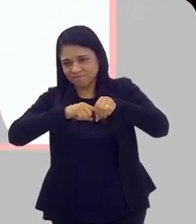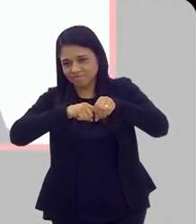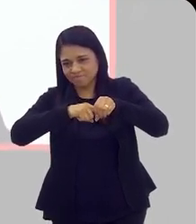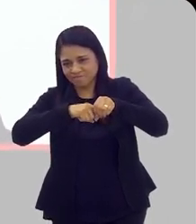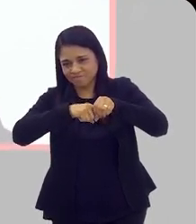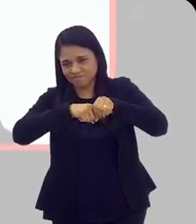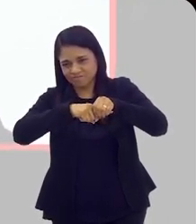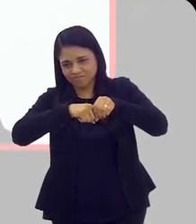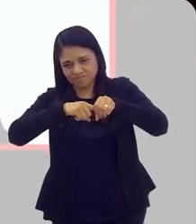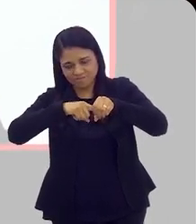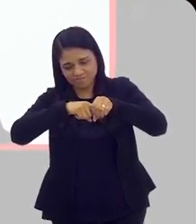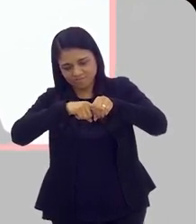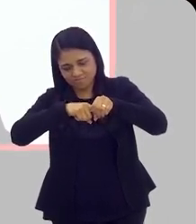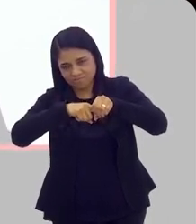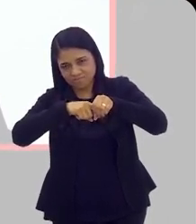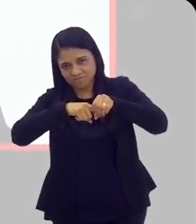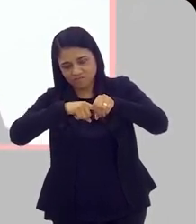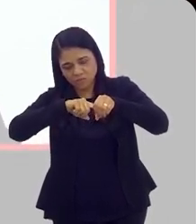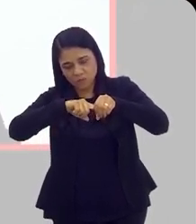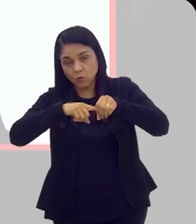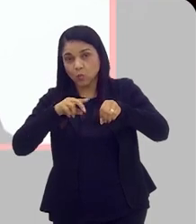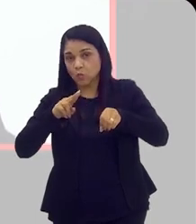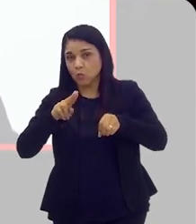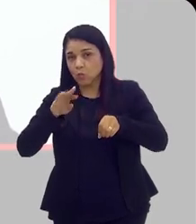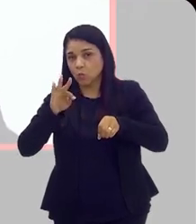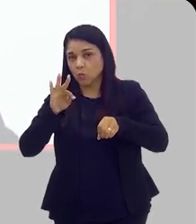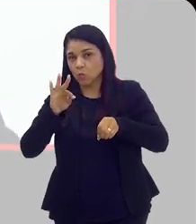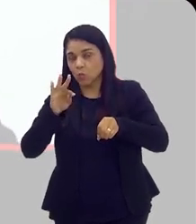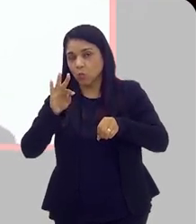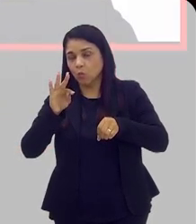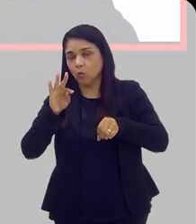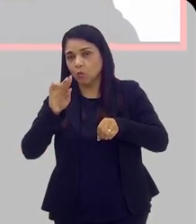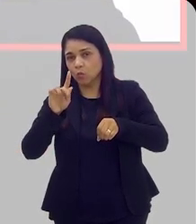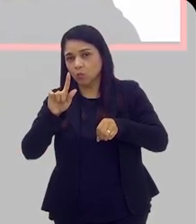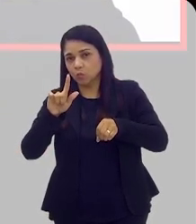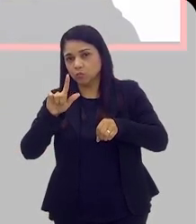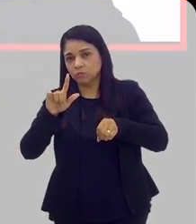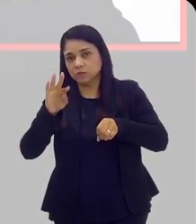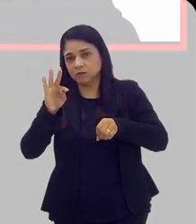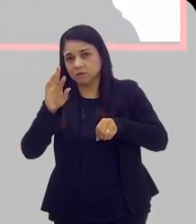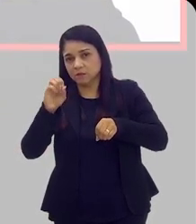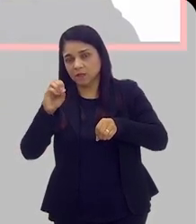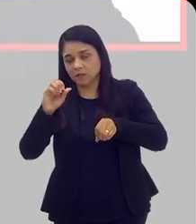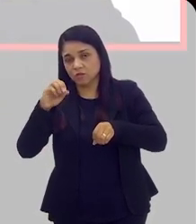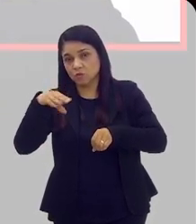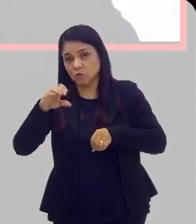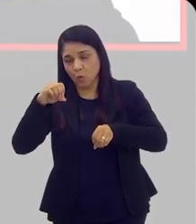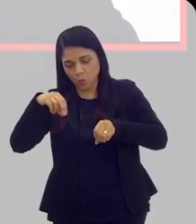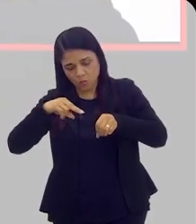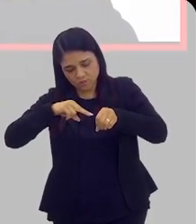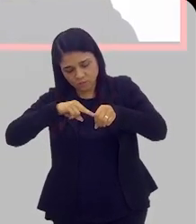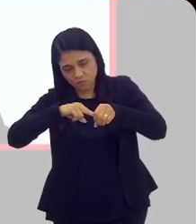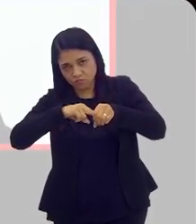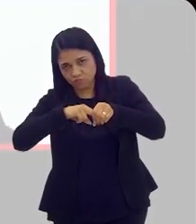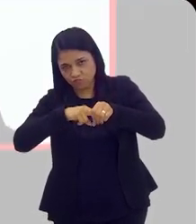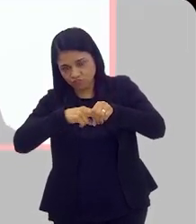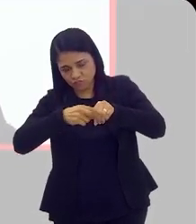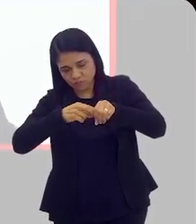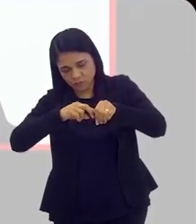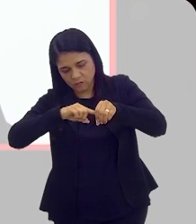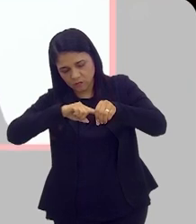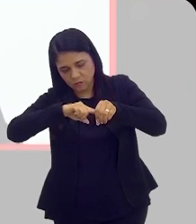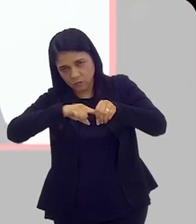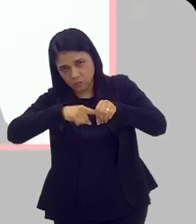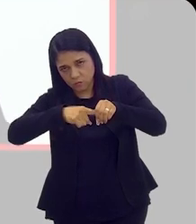é... Algumas vezes o paciente faz uma sedação, outras vezes não é necessário, é... O médico ultrassonografista,